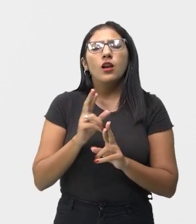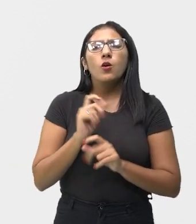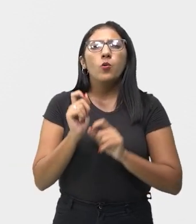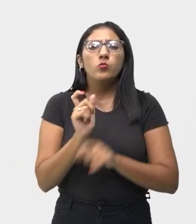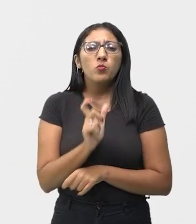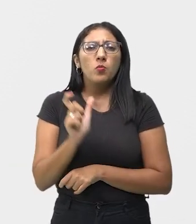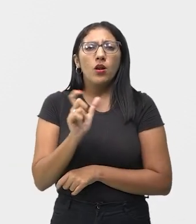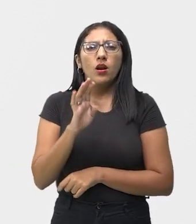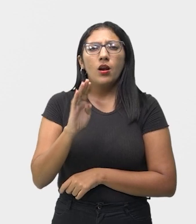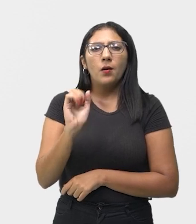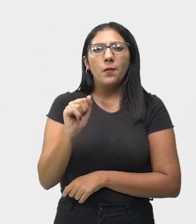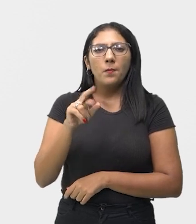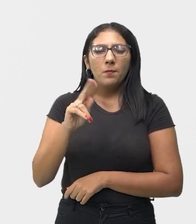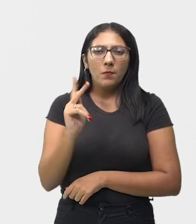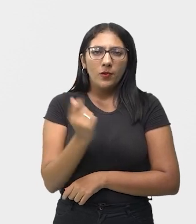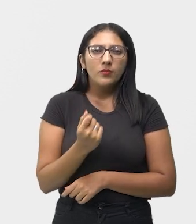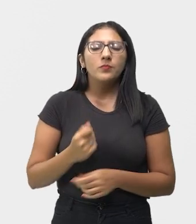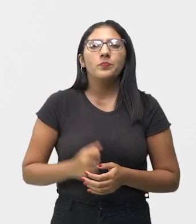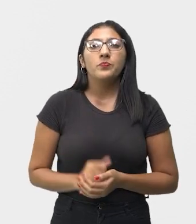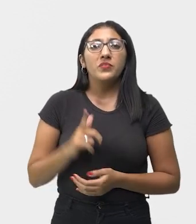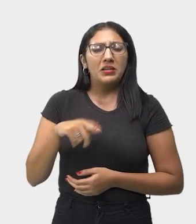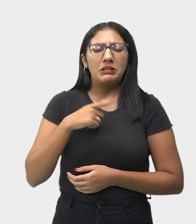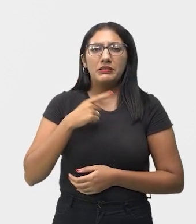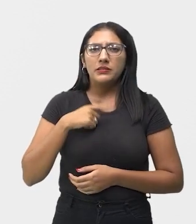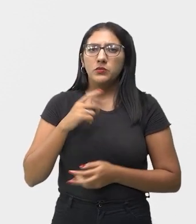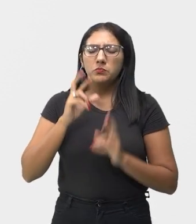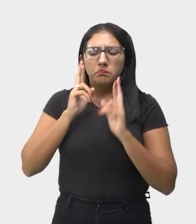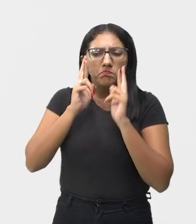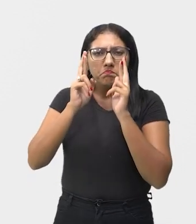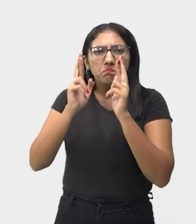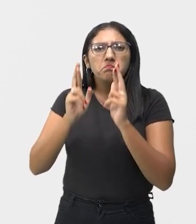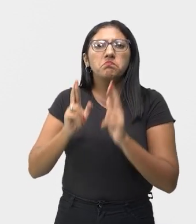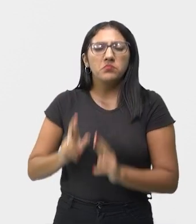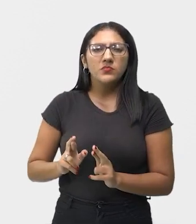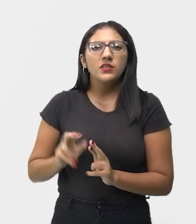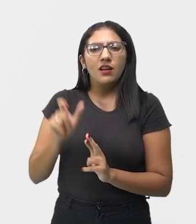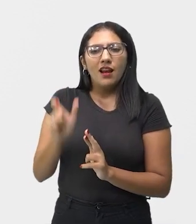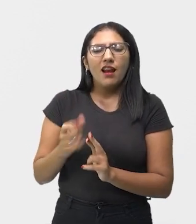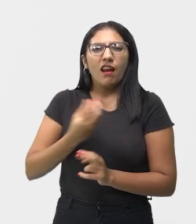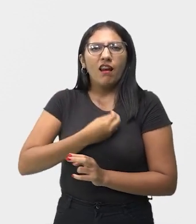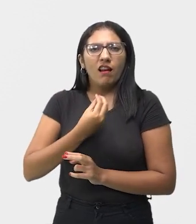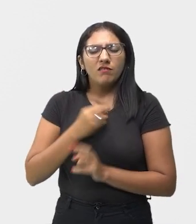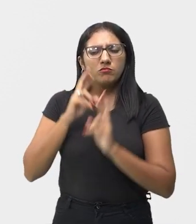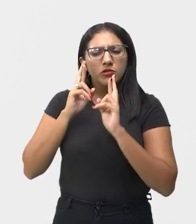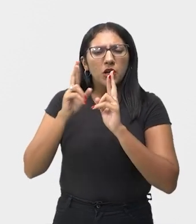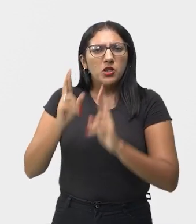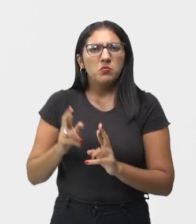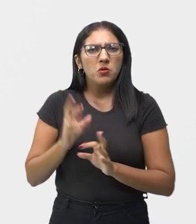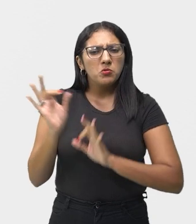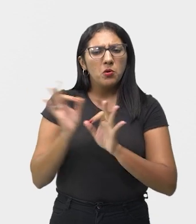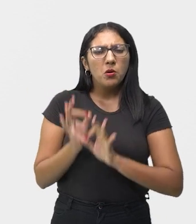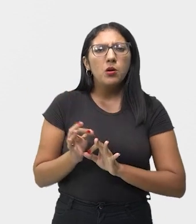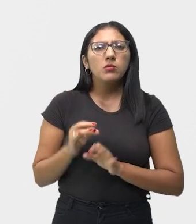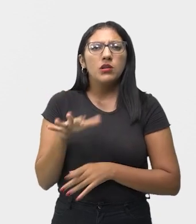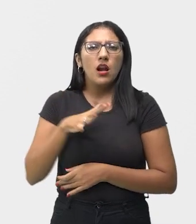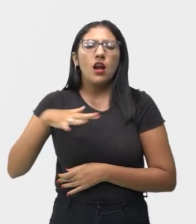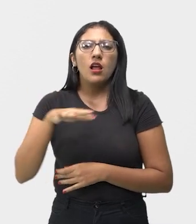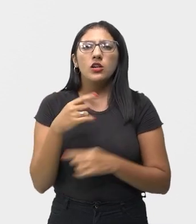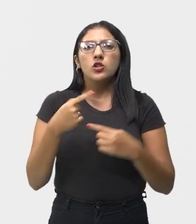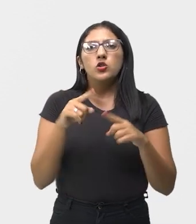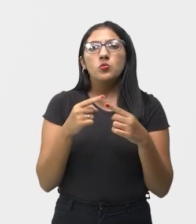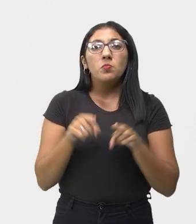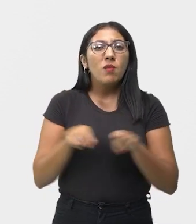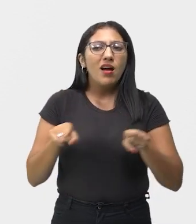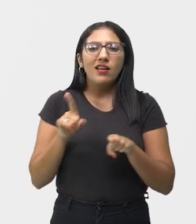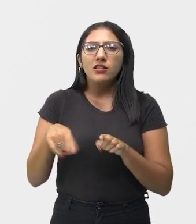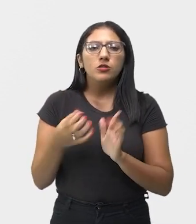Curiosamente, foi extremamente respeitada em vida como organista e como músico, mas não